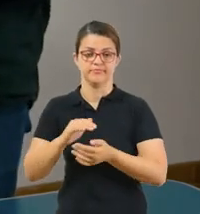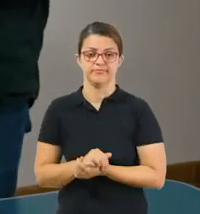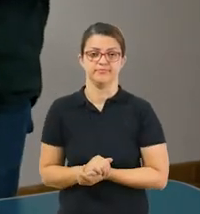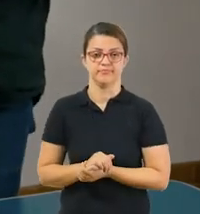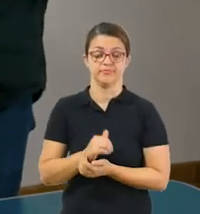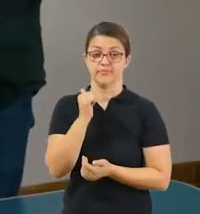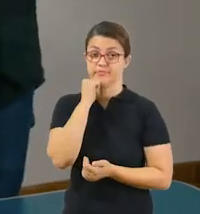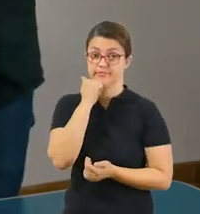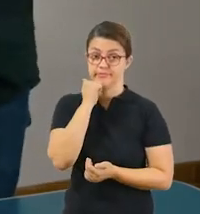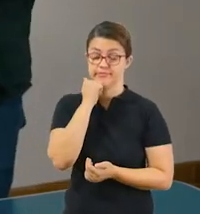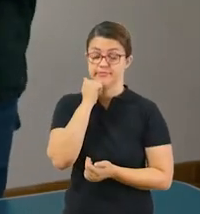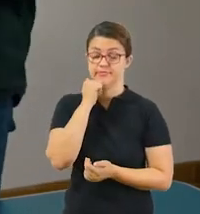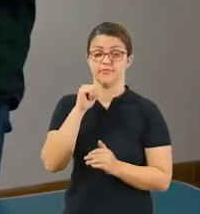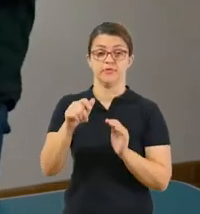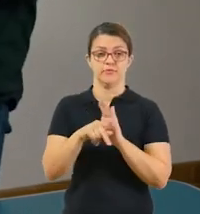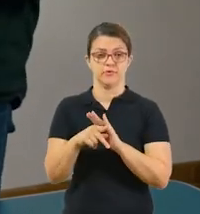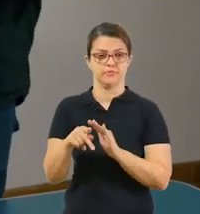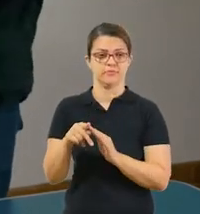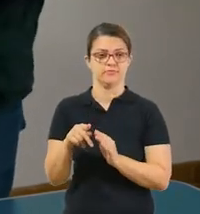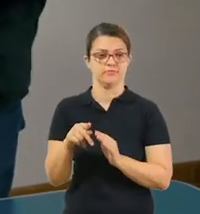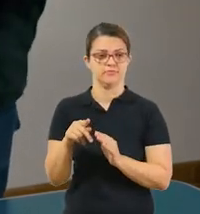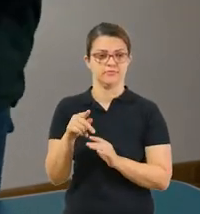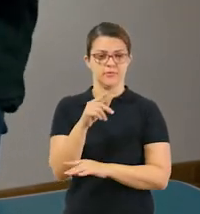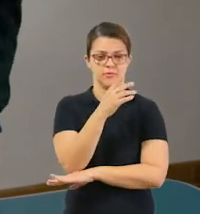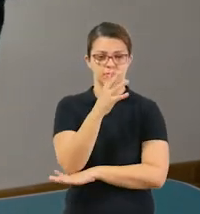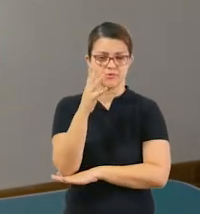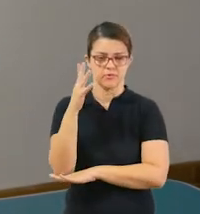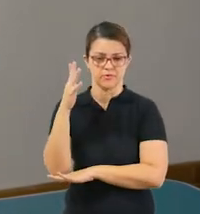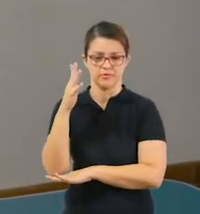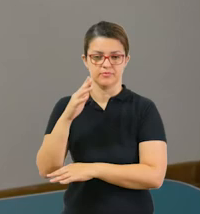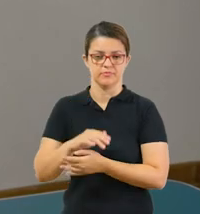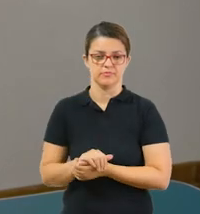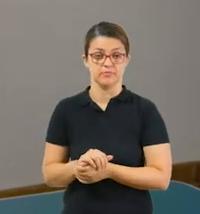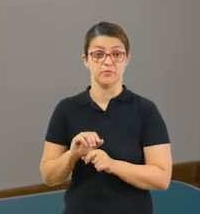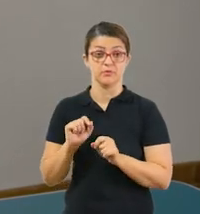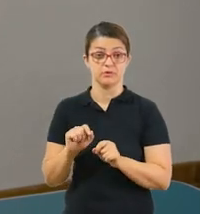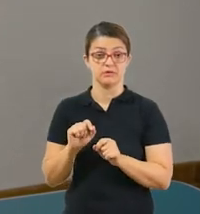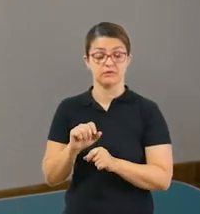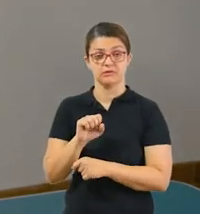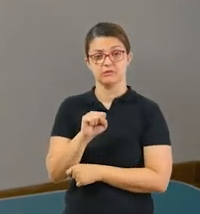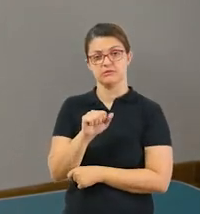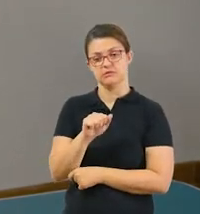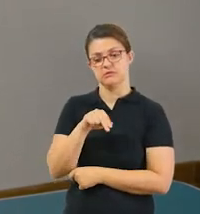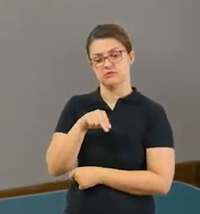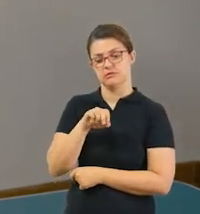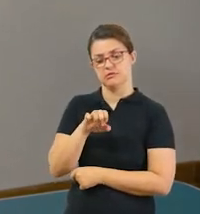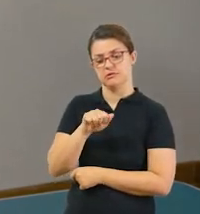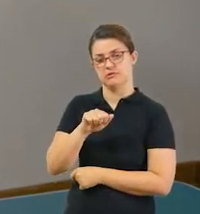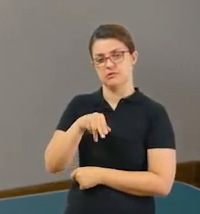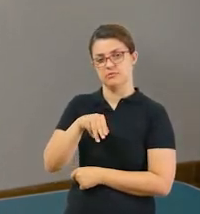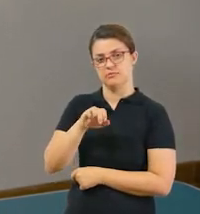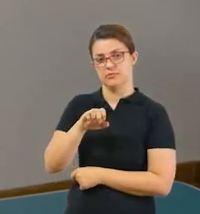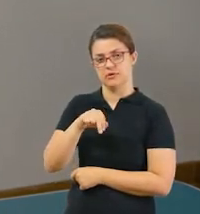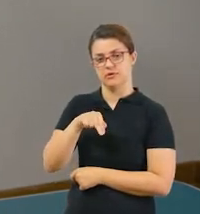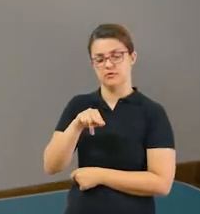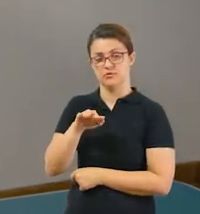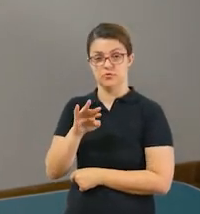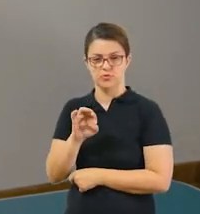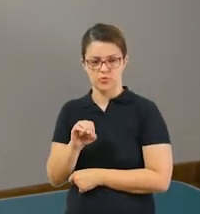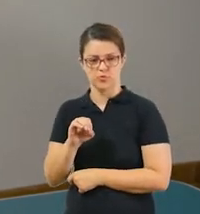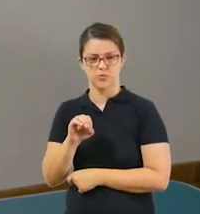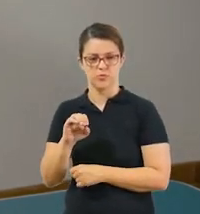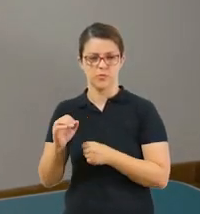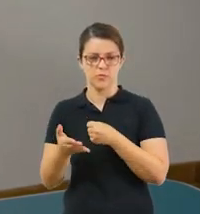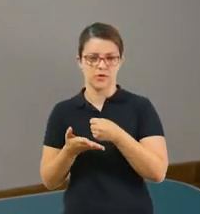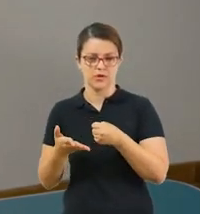Partindo para as ciências da natureza, nós vamos falar um pouquinho sobre o saneamento básico. Traz algumas perguntinhas, pessoal, sobre a